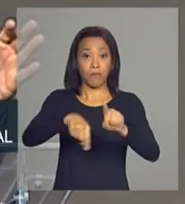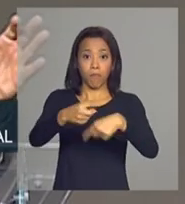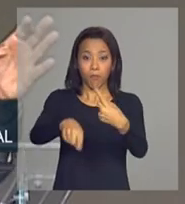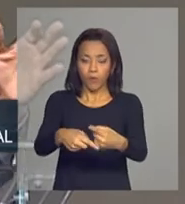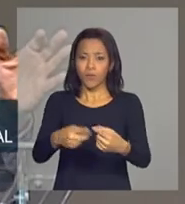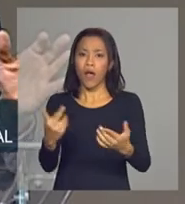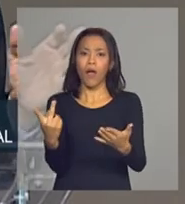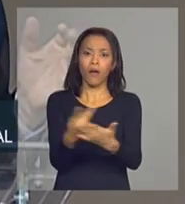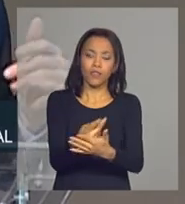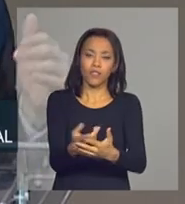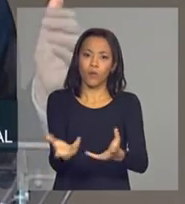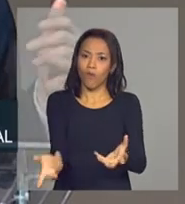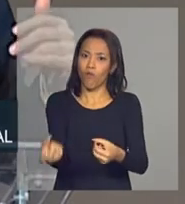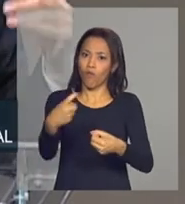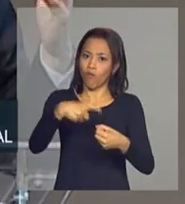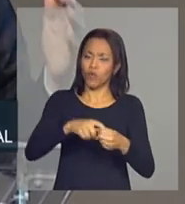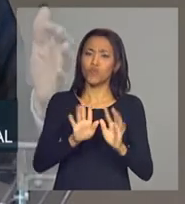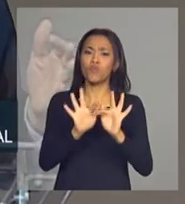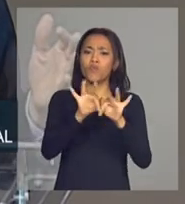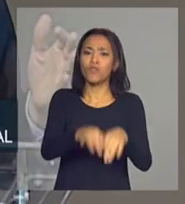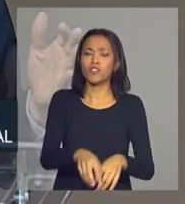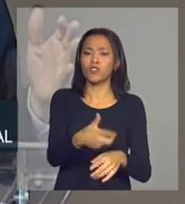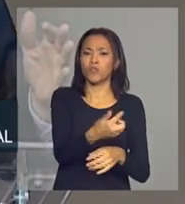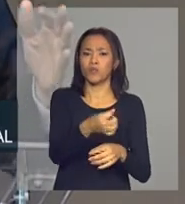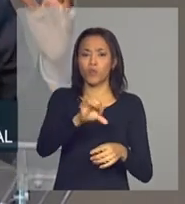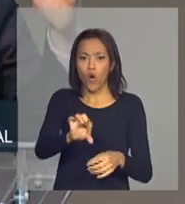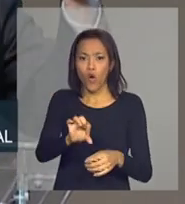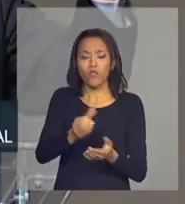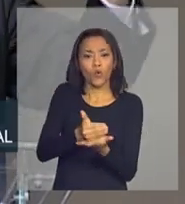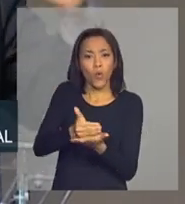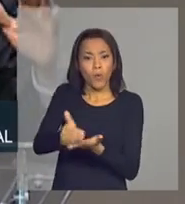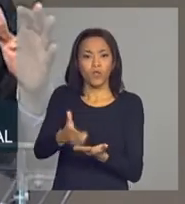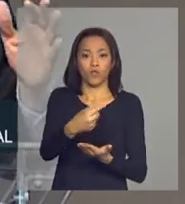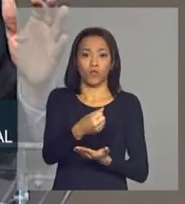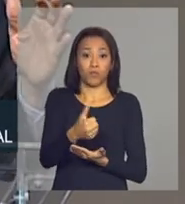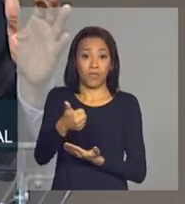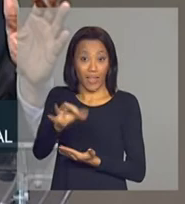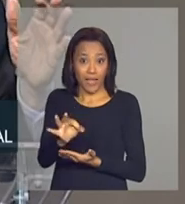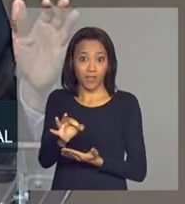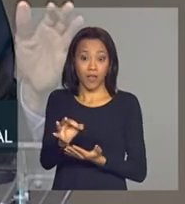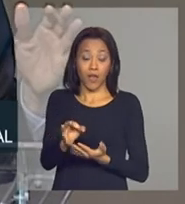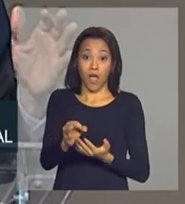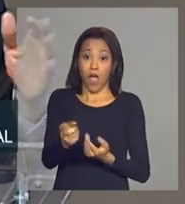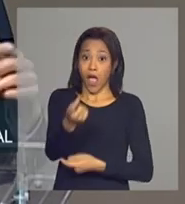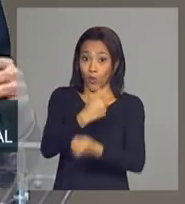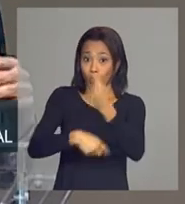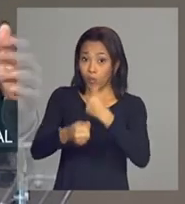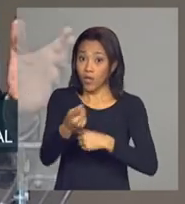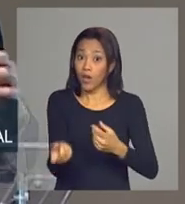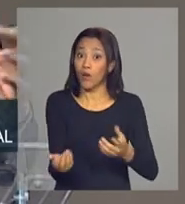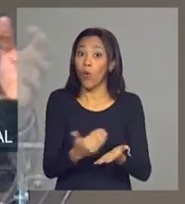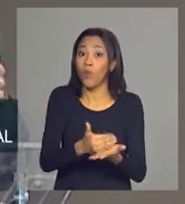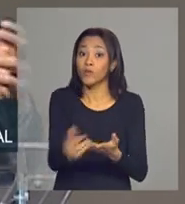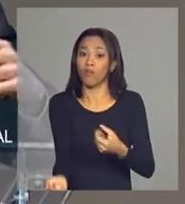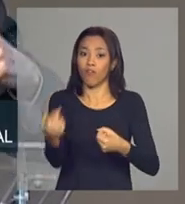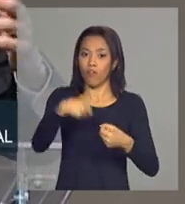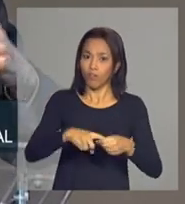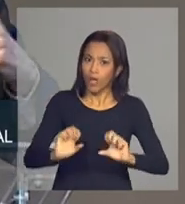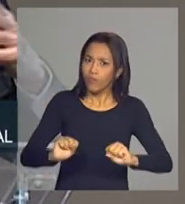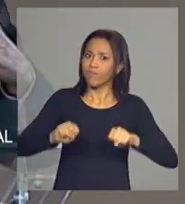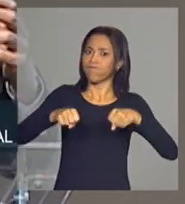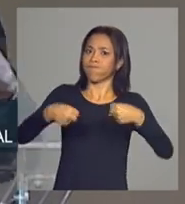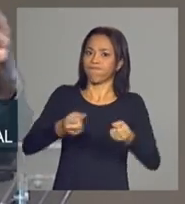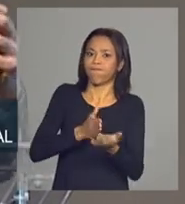no fim de 2009 início de 2010 houve uma forte recuperação do crescimento nesse momento nós estamos